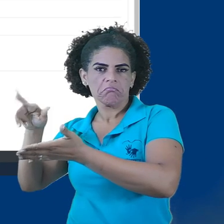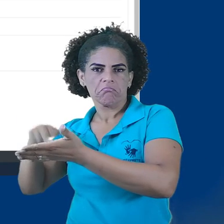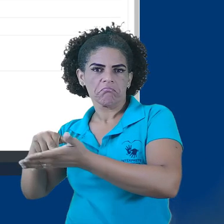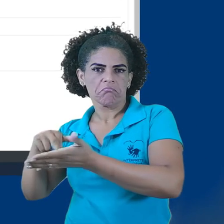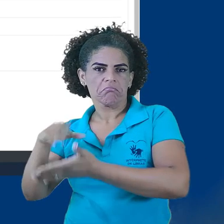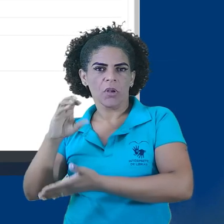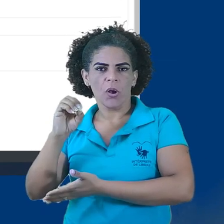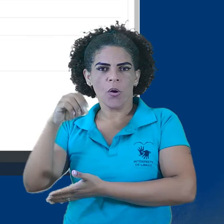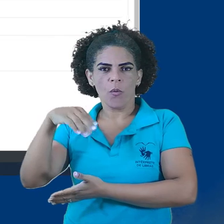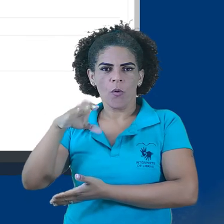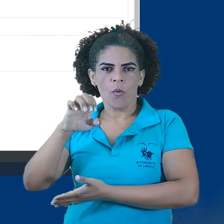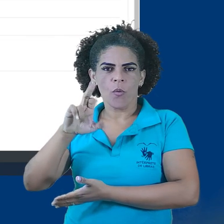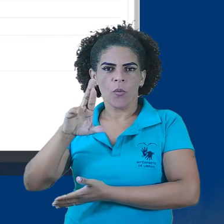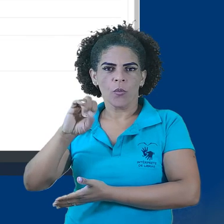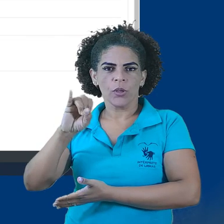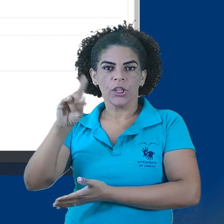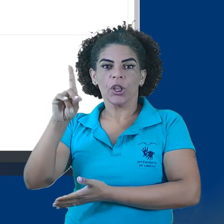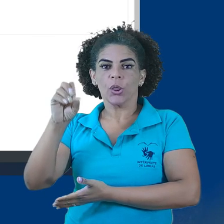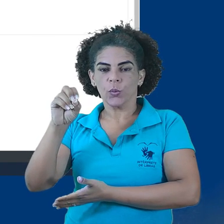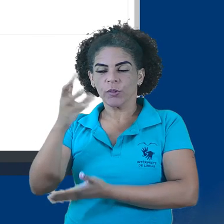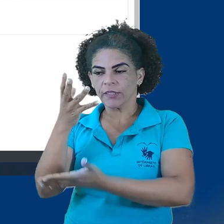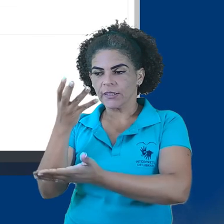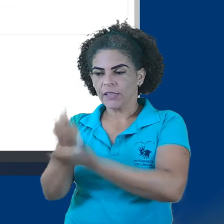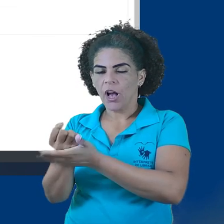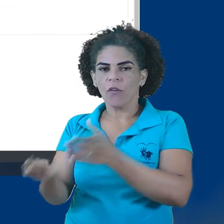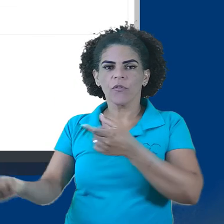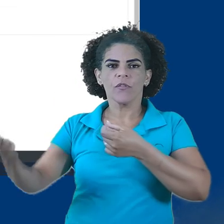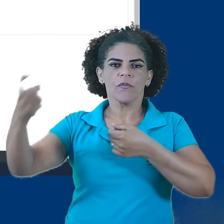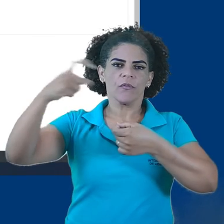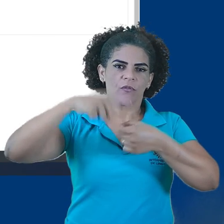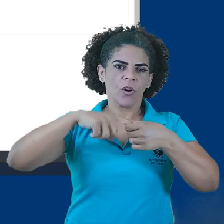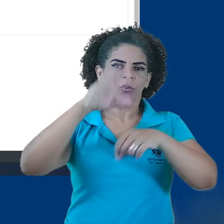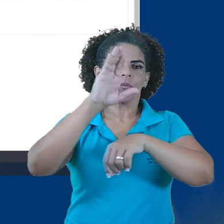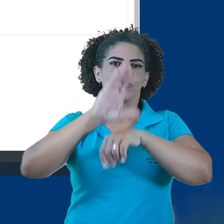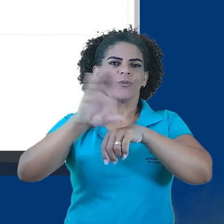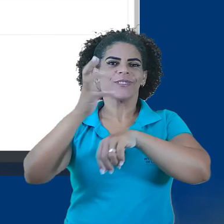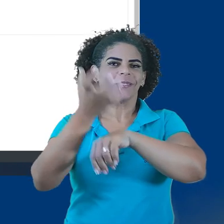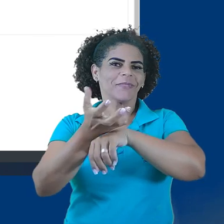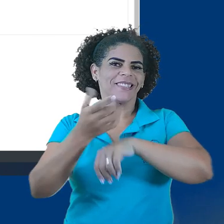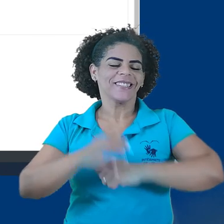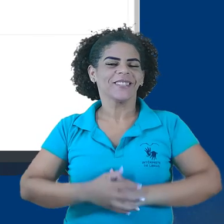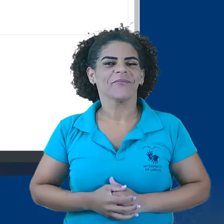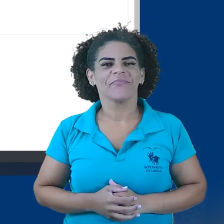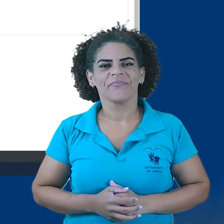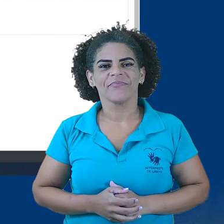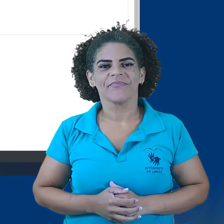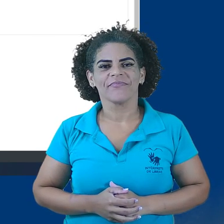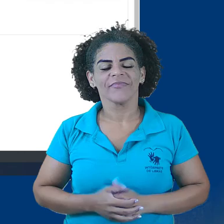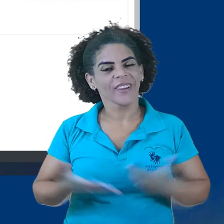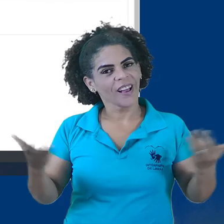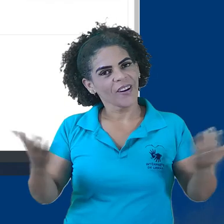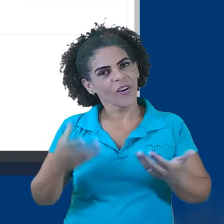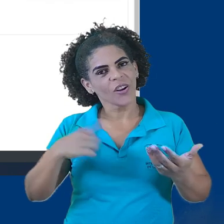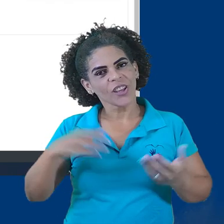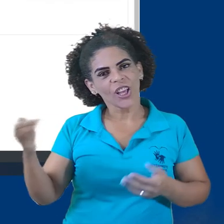E, conclusão, os estudantes podem marcar isso como concluído. Salvo. E volto para o curso.